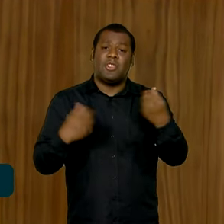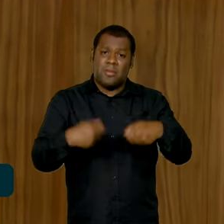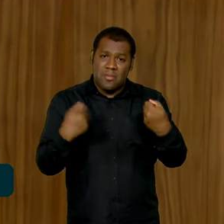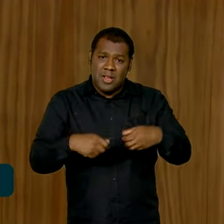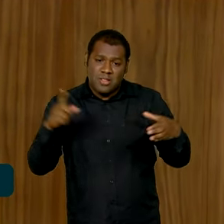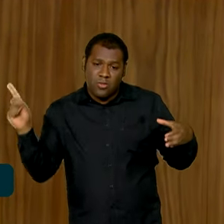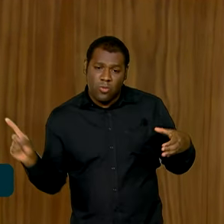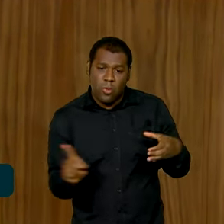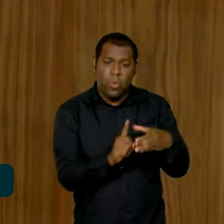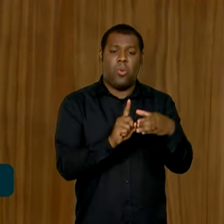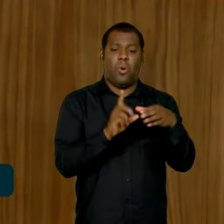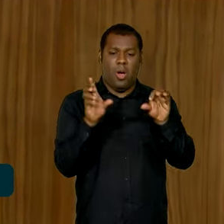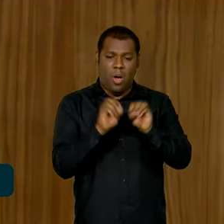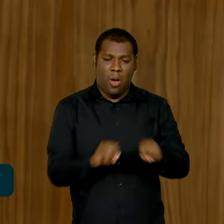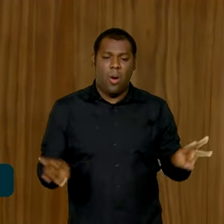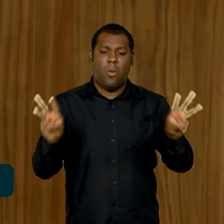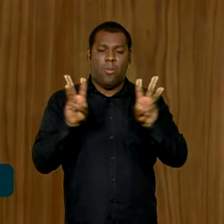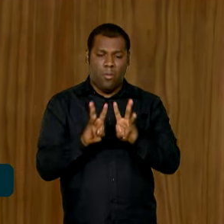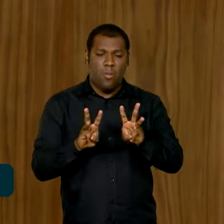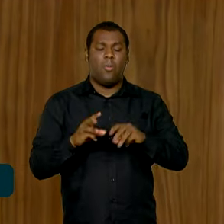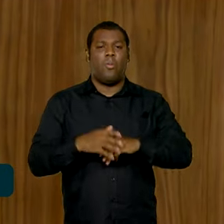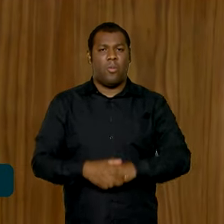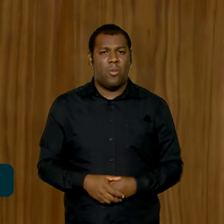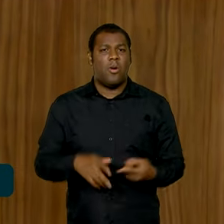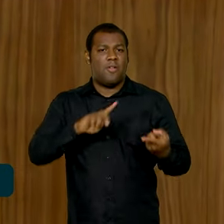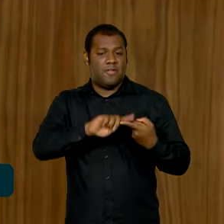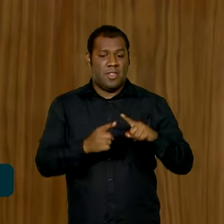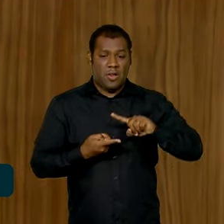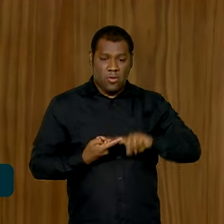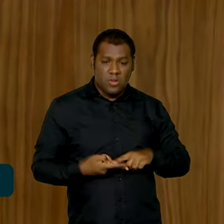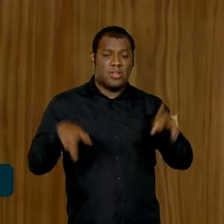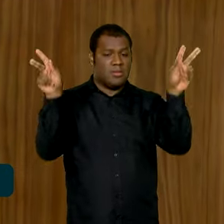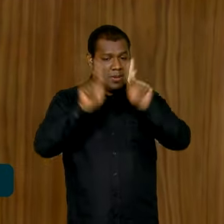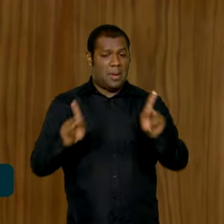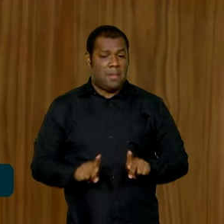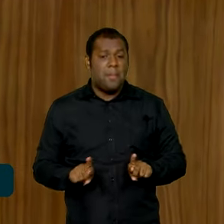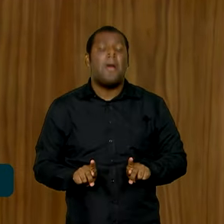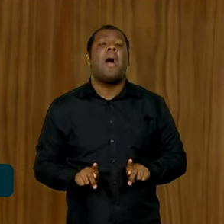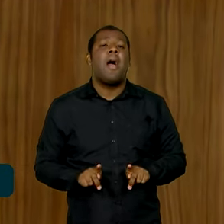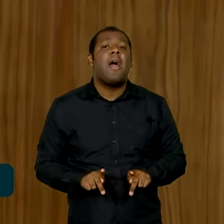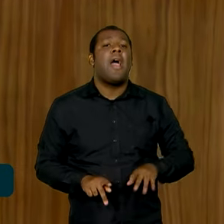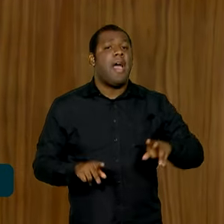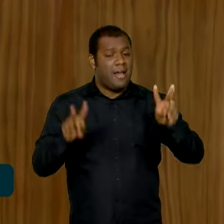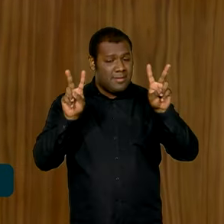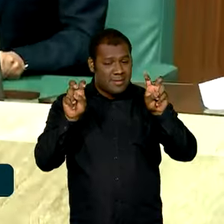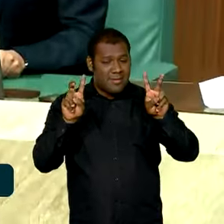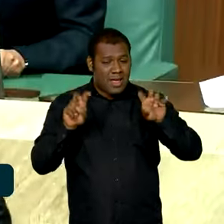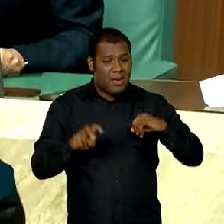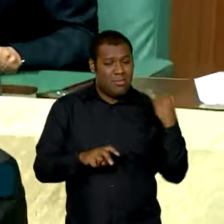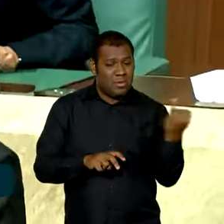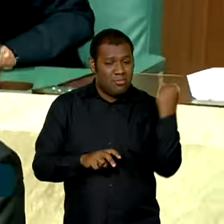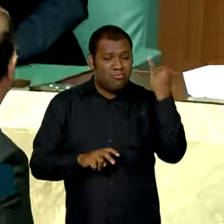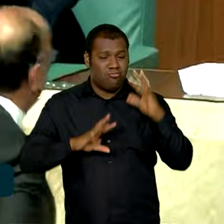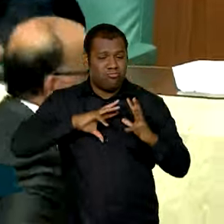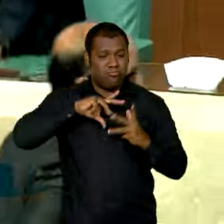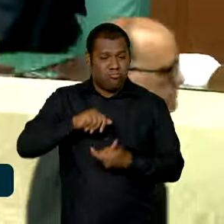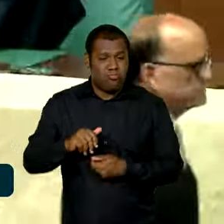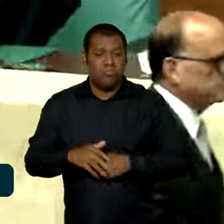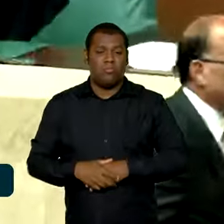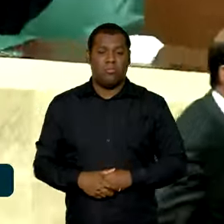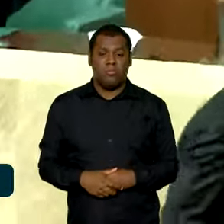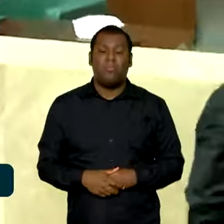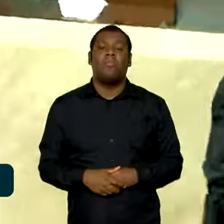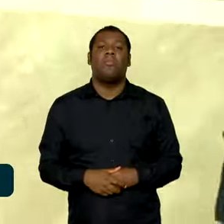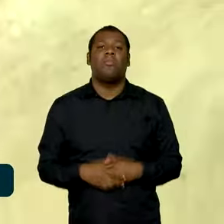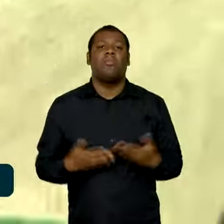das negociações de paz é uma causa universal. A participação da sessão